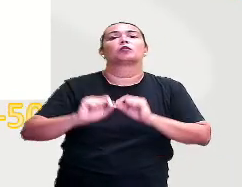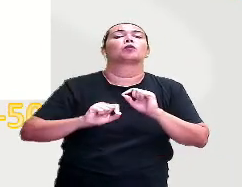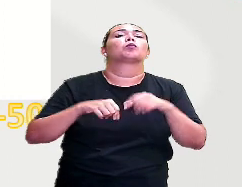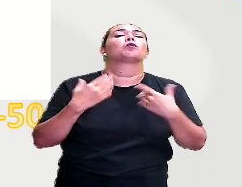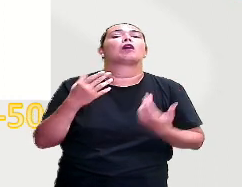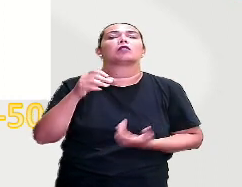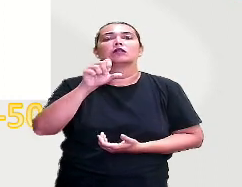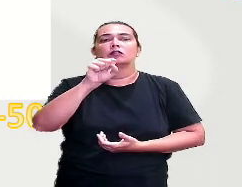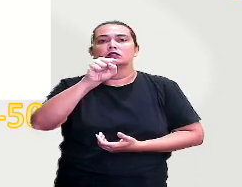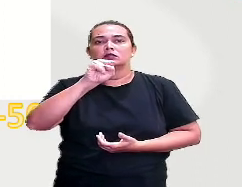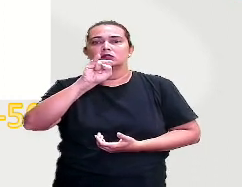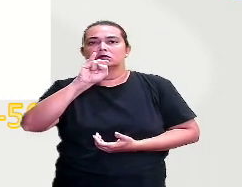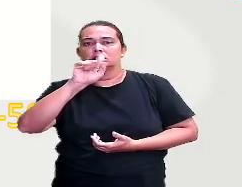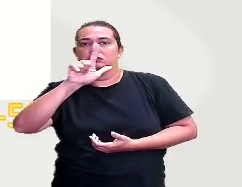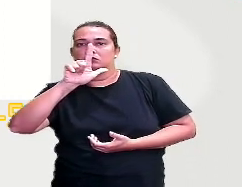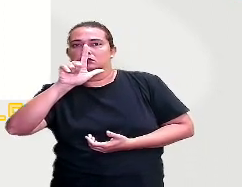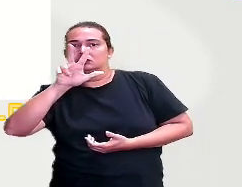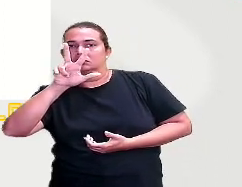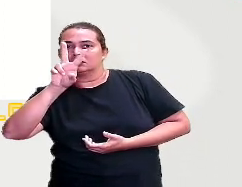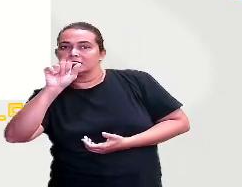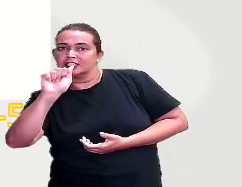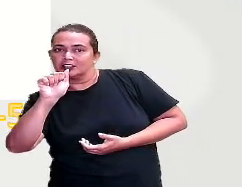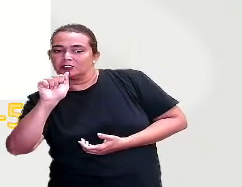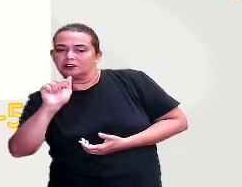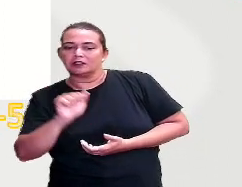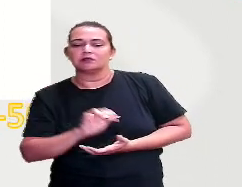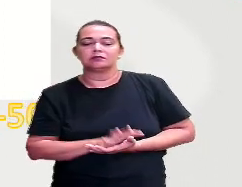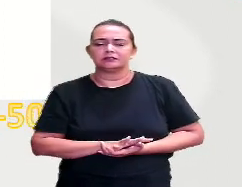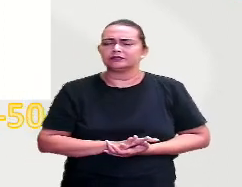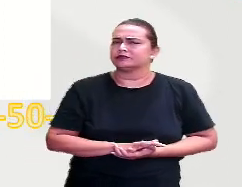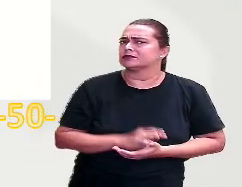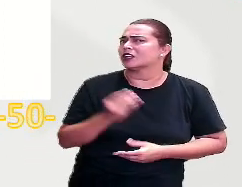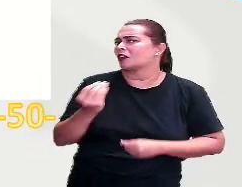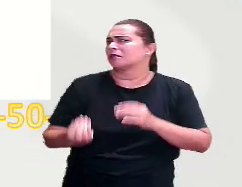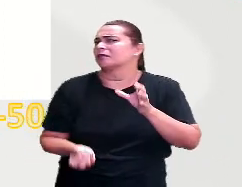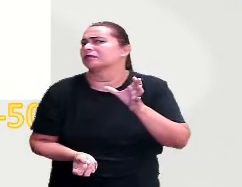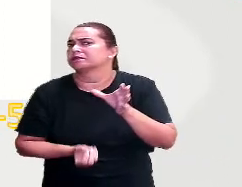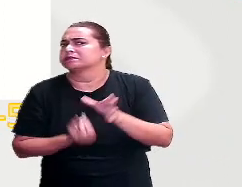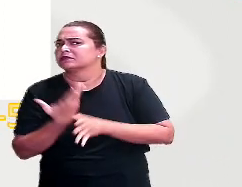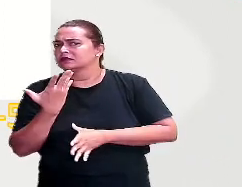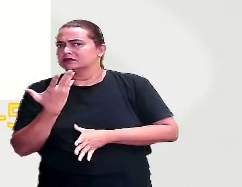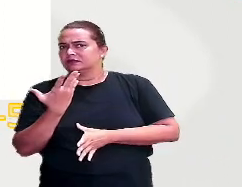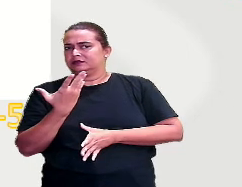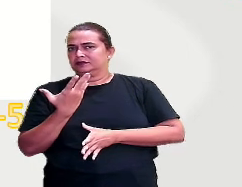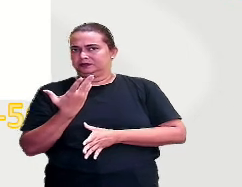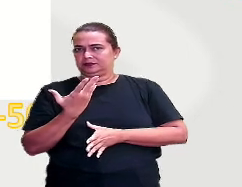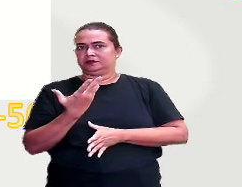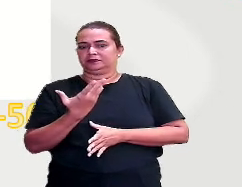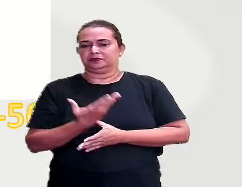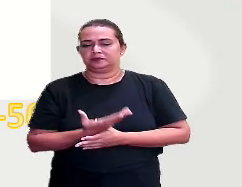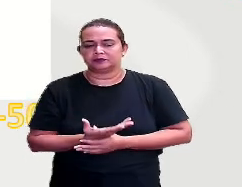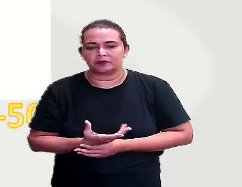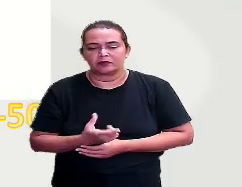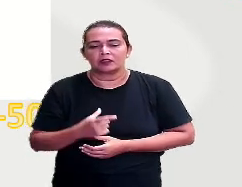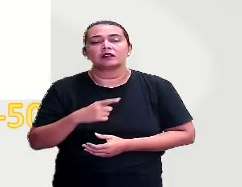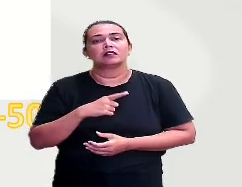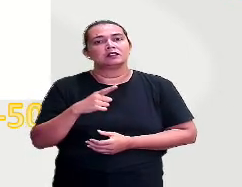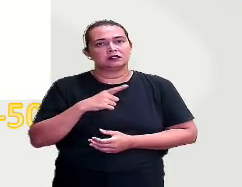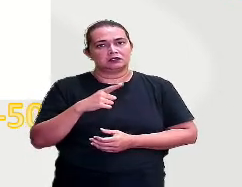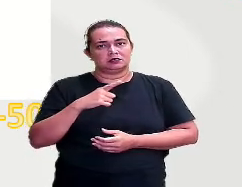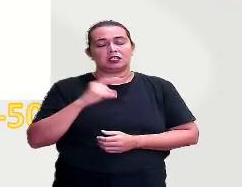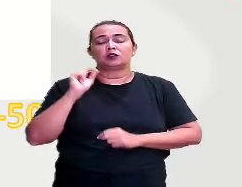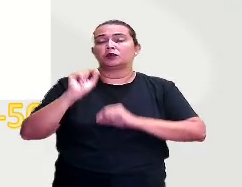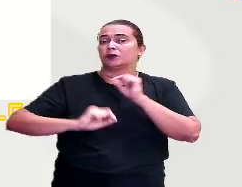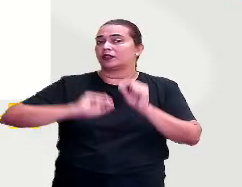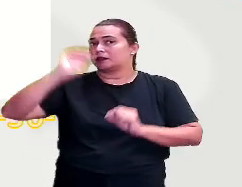Você tem esse sobrenome aí, Silva, qual a origem desse sobrenome? Vamos ver. Olha só. Existe uma grande quantidade de